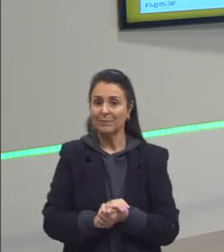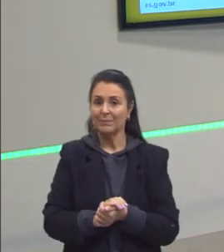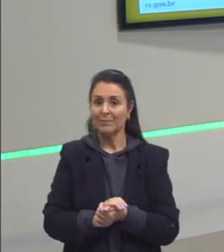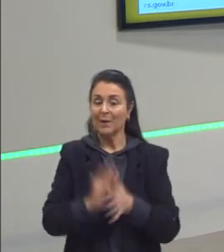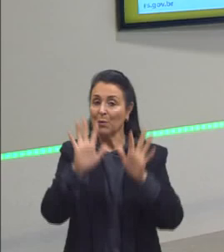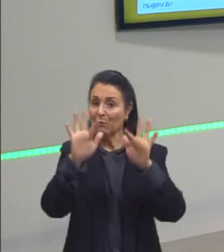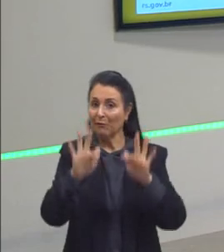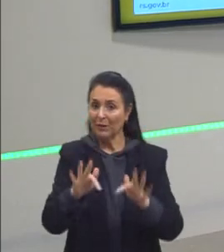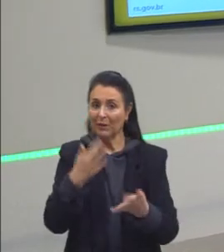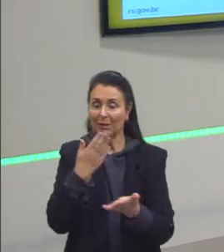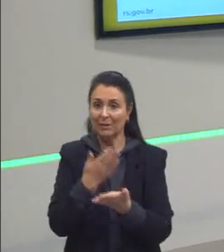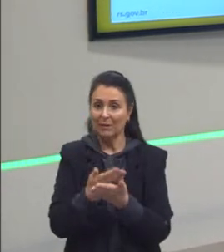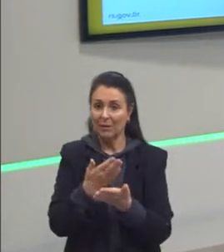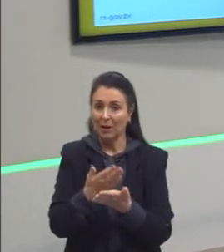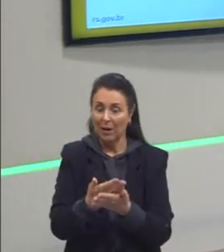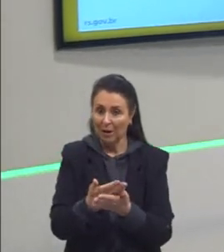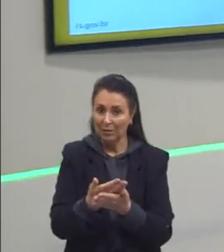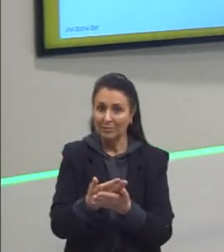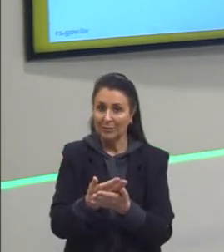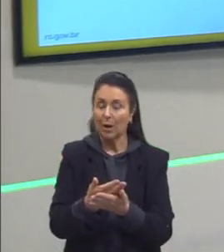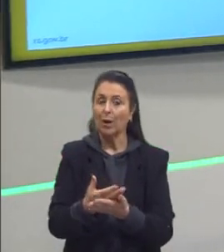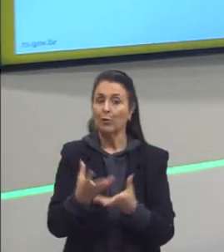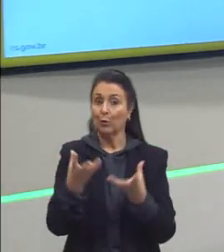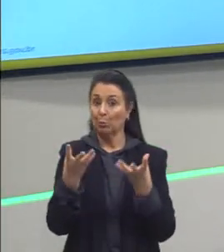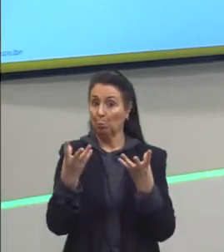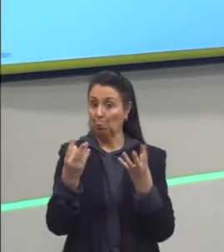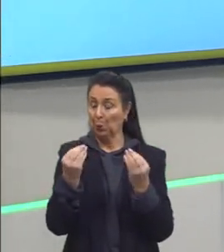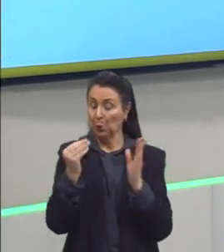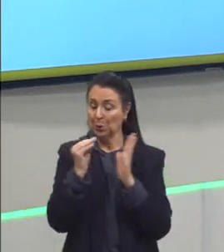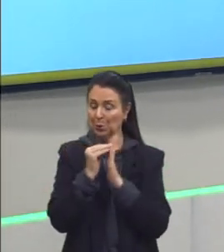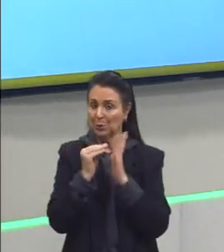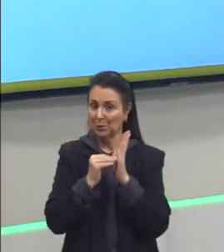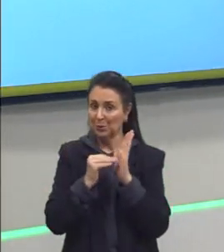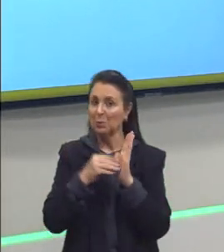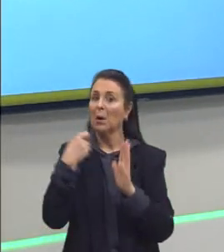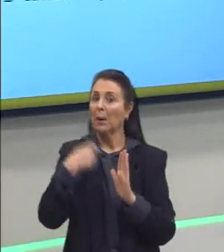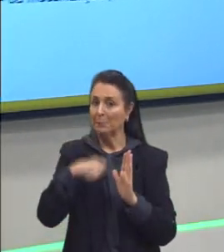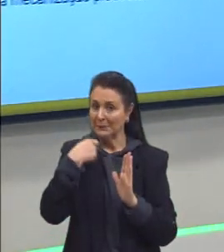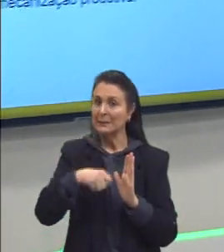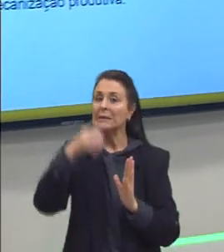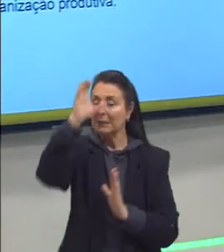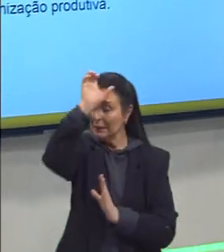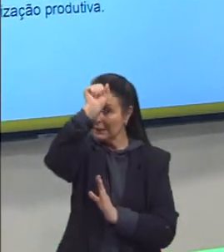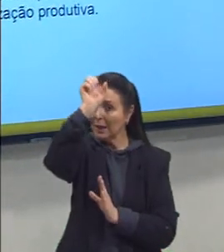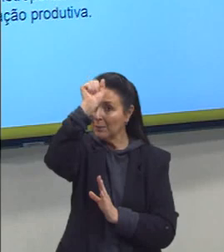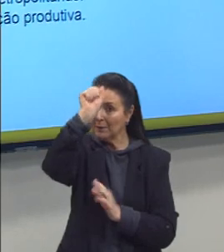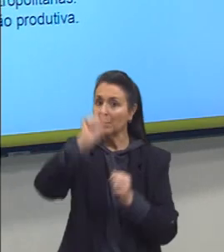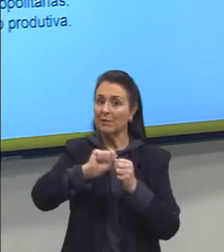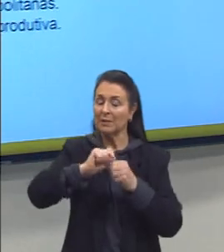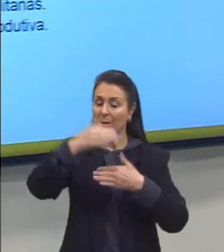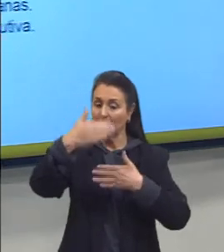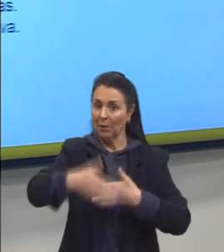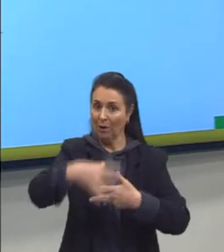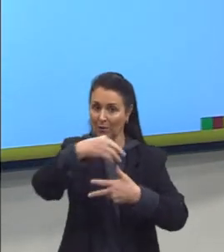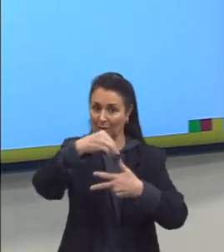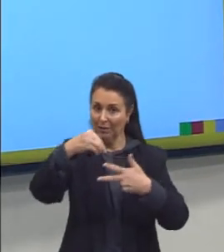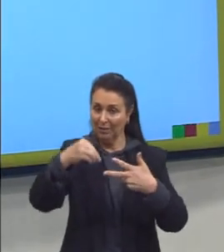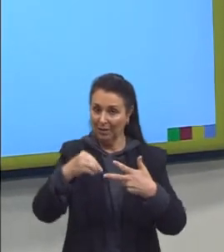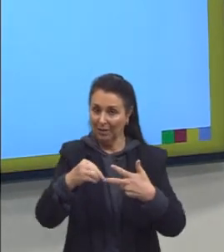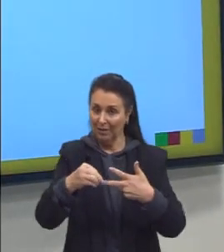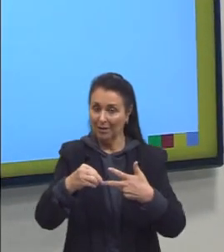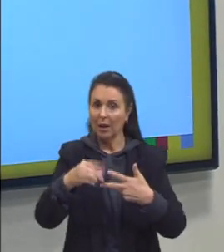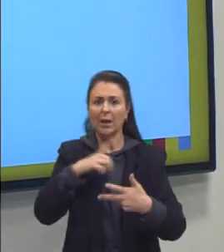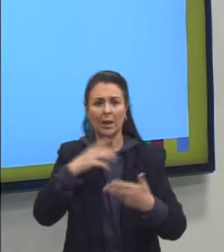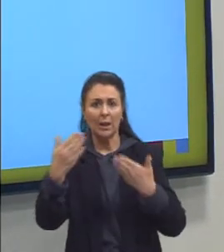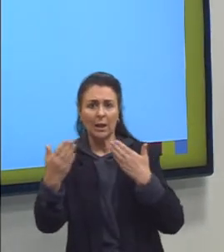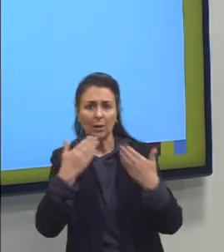ficando por aqui. A aula foi um pouco maçante, né? Mas é uma aula necessária para ti ir para a provinha do Enem. Certo, gurizada? Tem